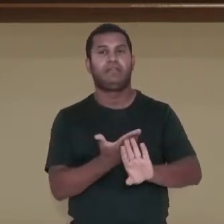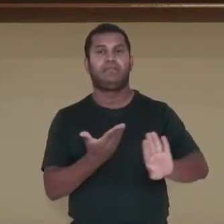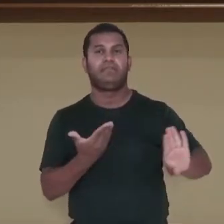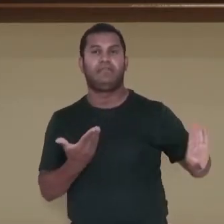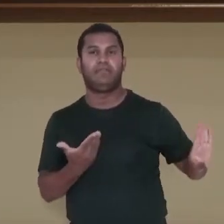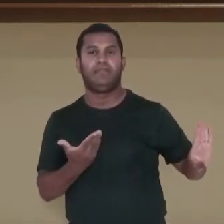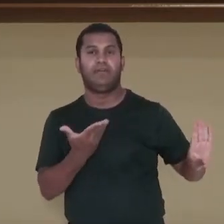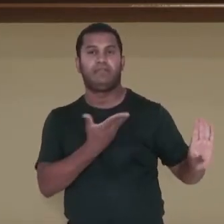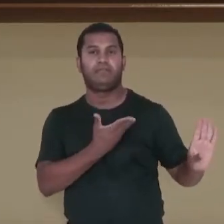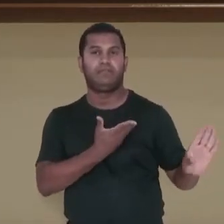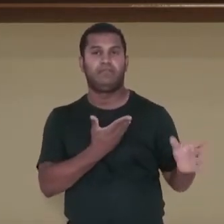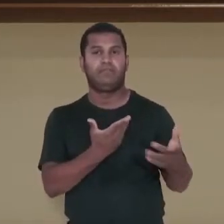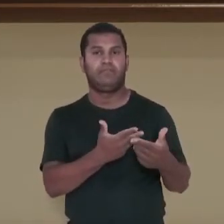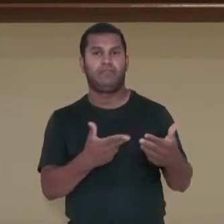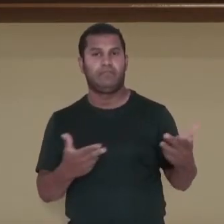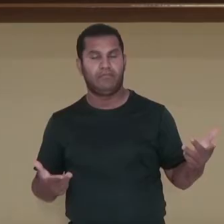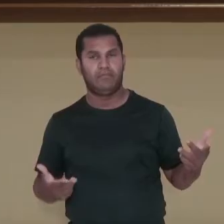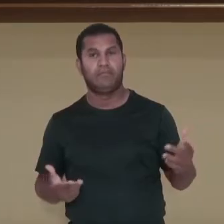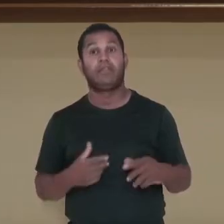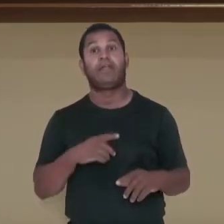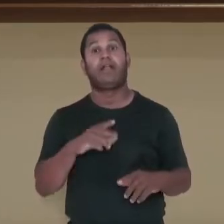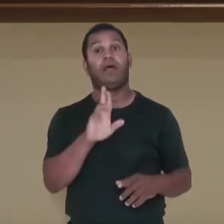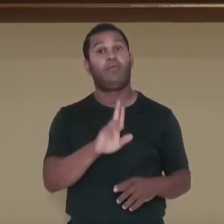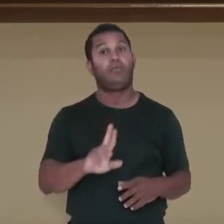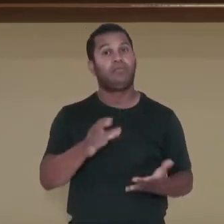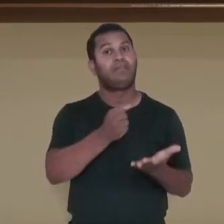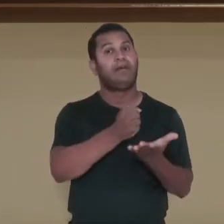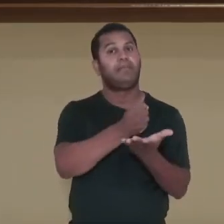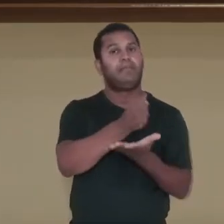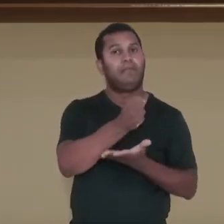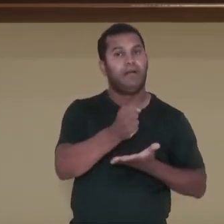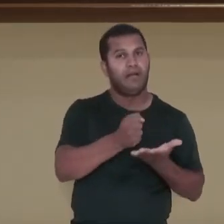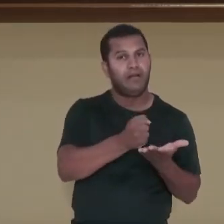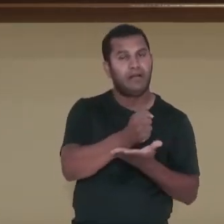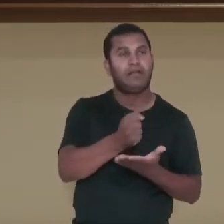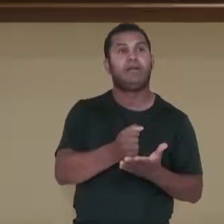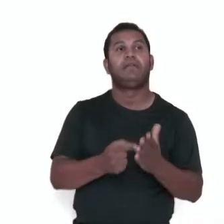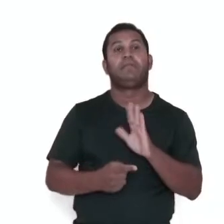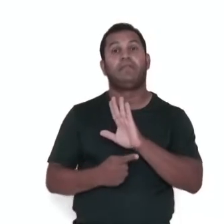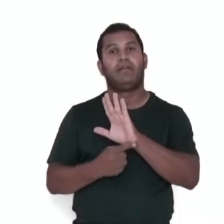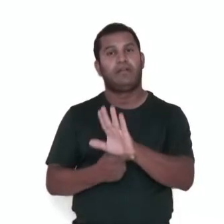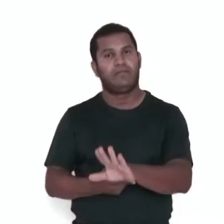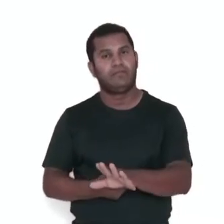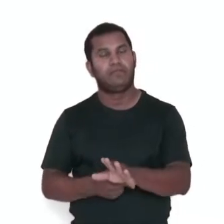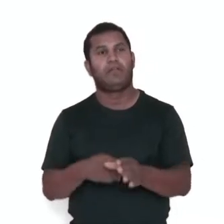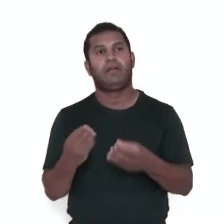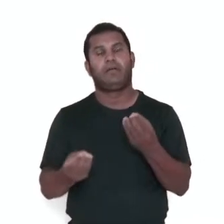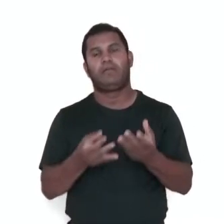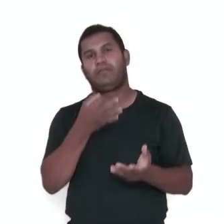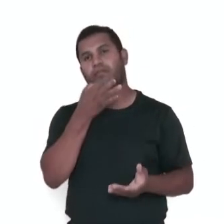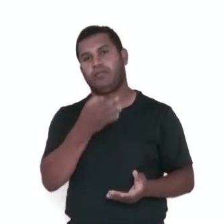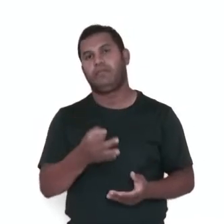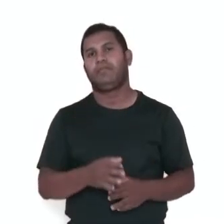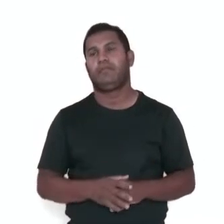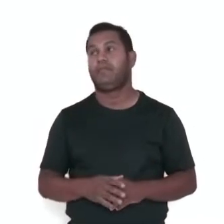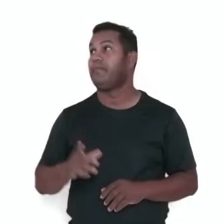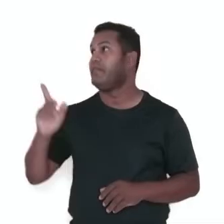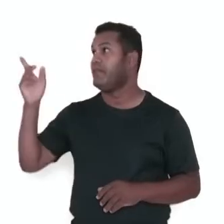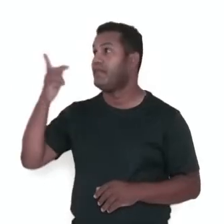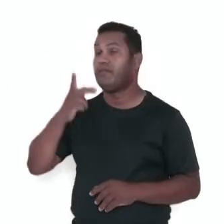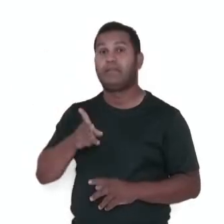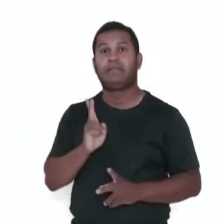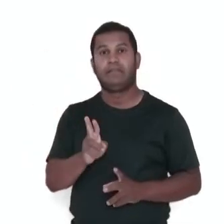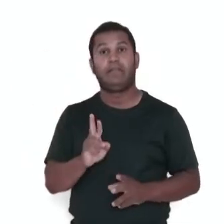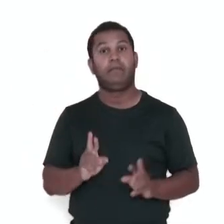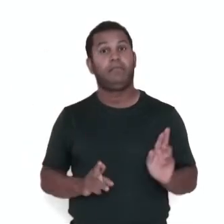utiliza argumentos. Ok? Também diz, A comunicação que prevalece é a virtual e a prática